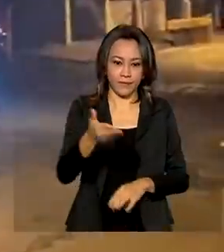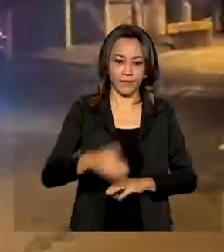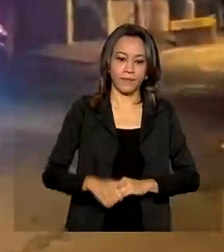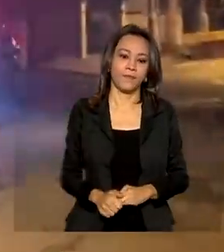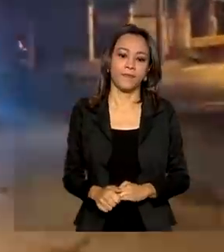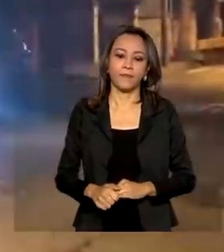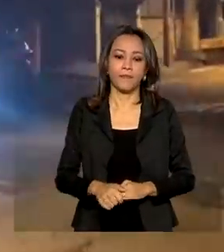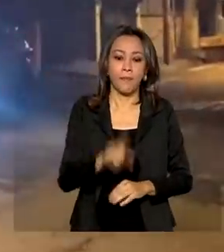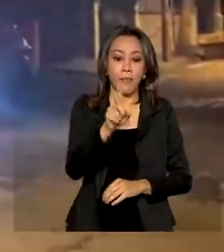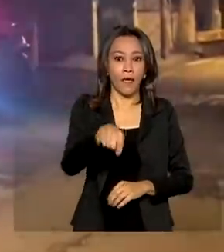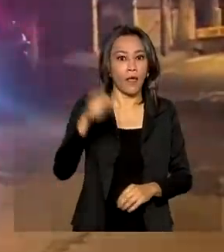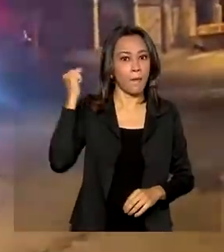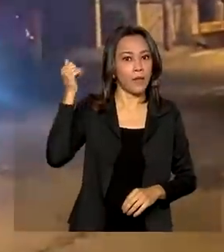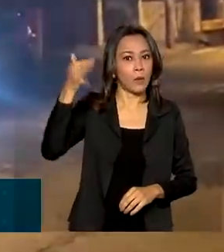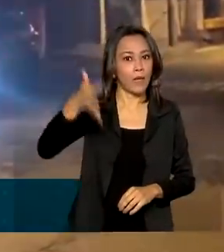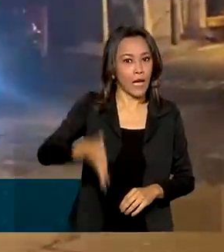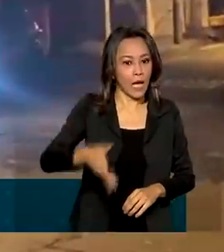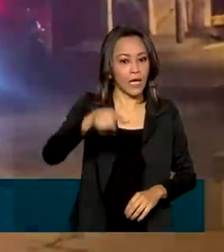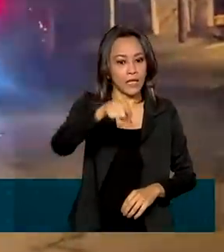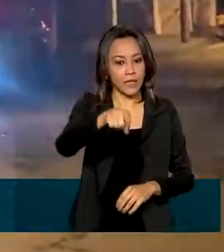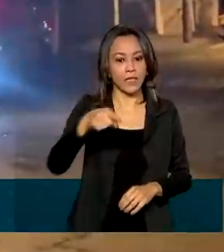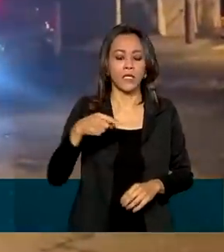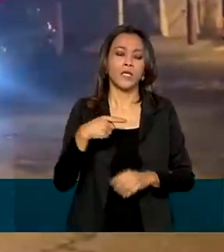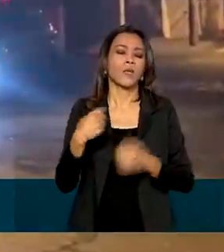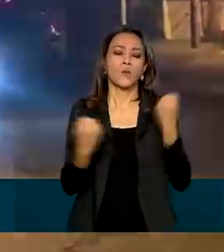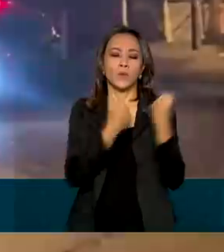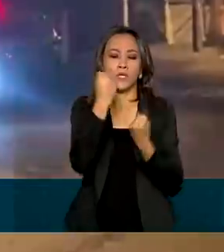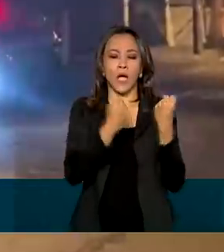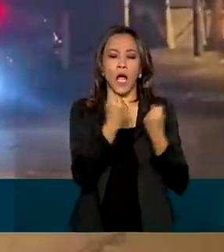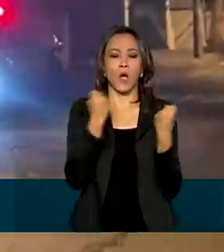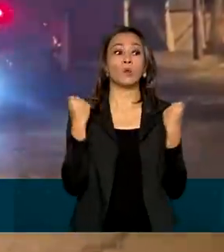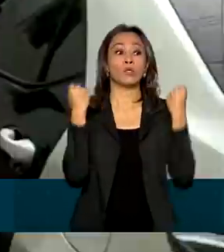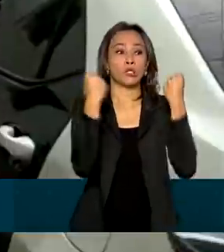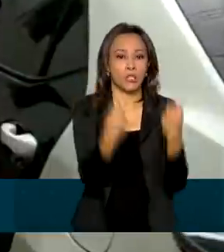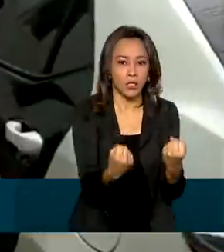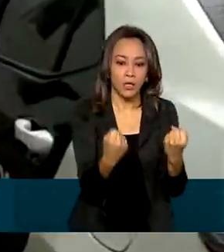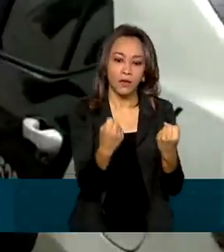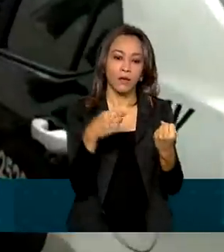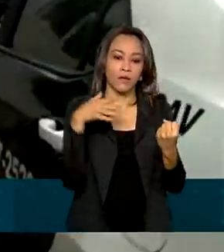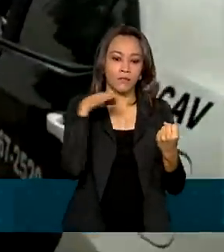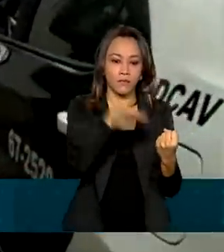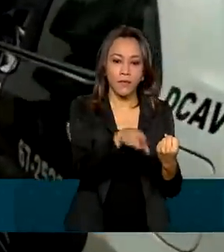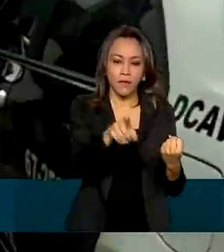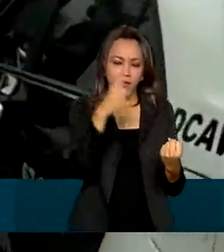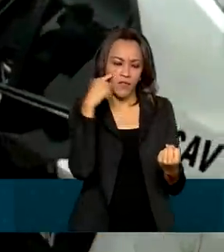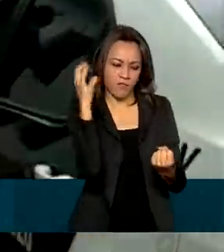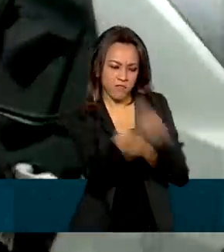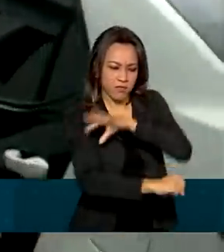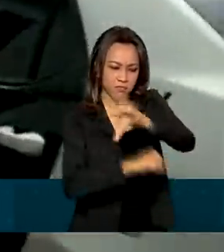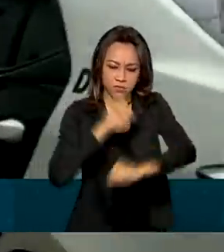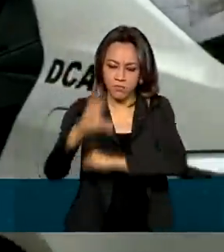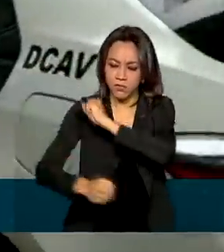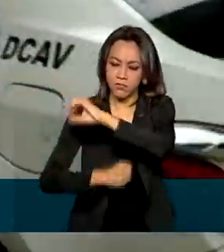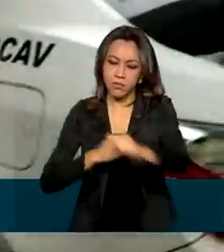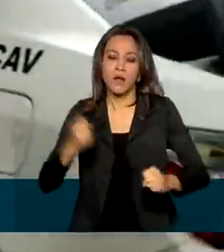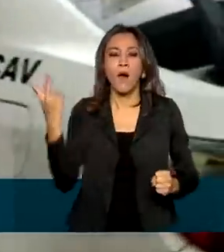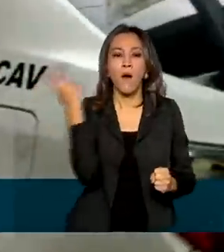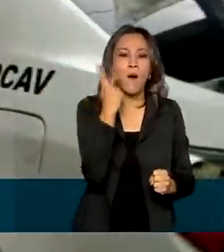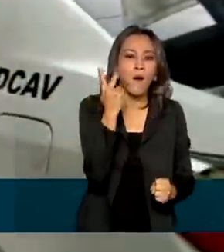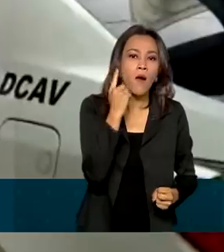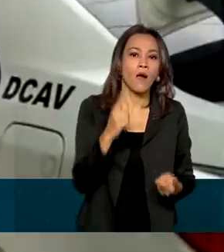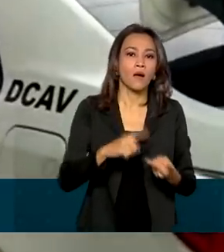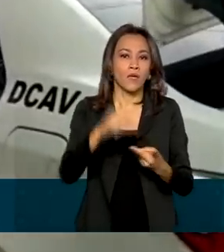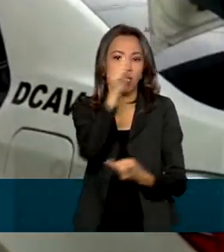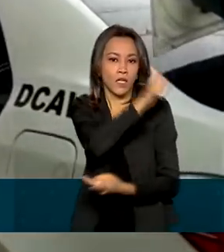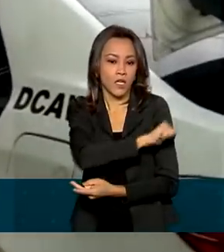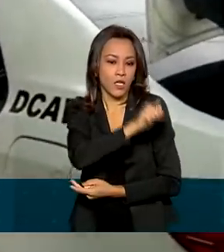Ainda era madrugada quando as viaturas chegaram na casa dos investigados. Materiais foram apreendidos no Ceará, no Rio